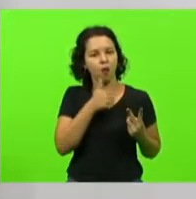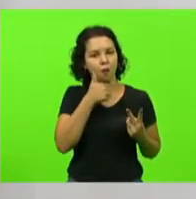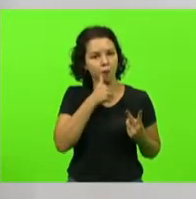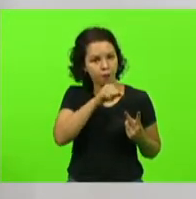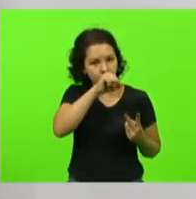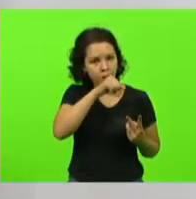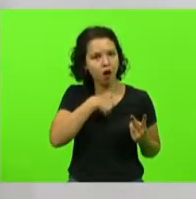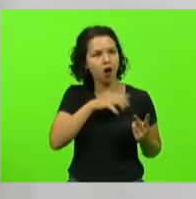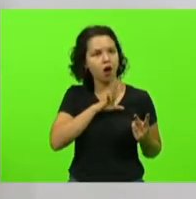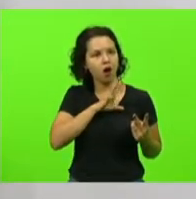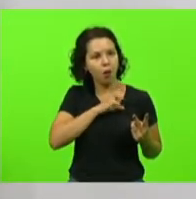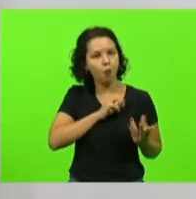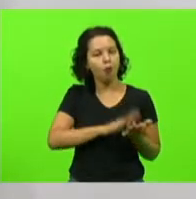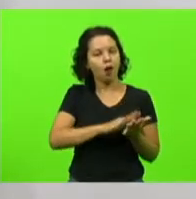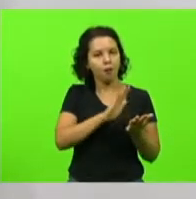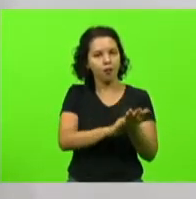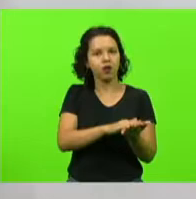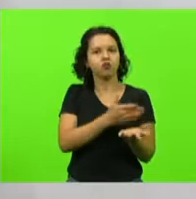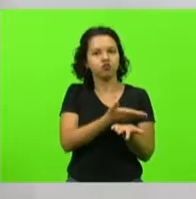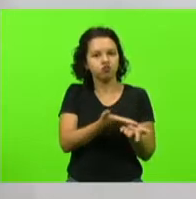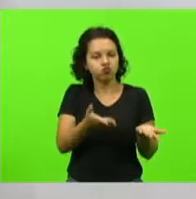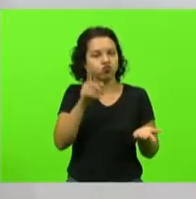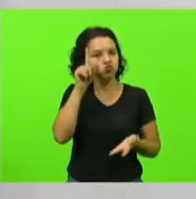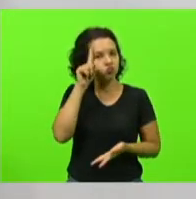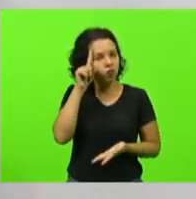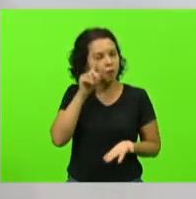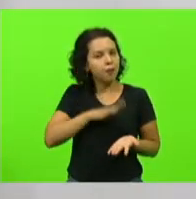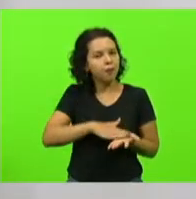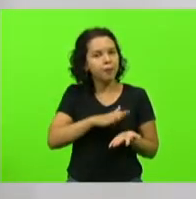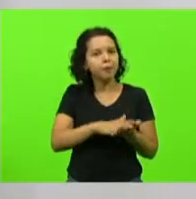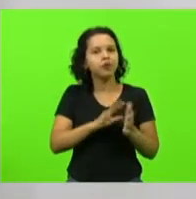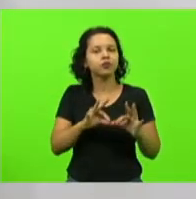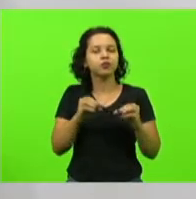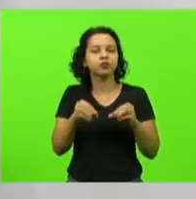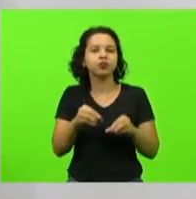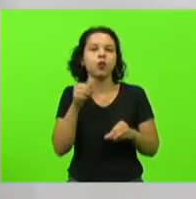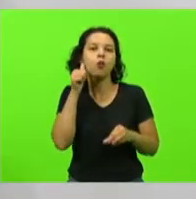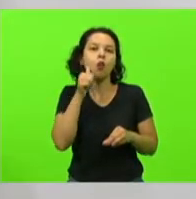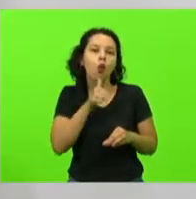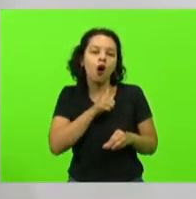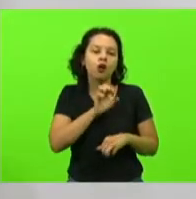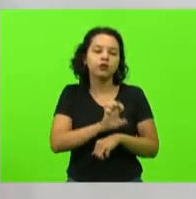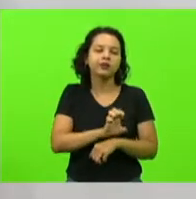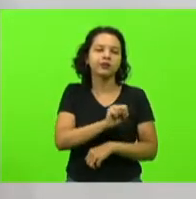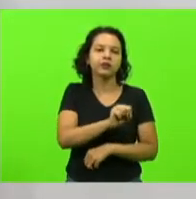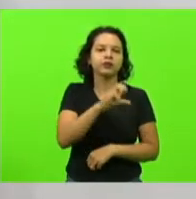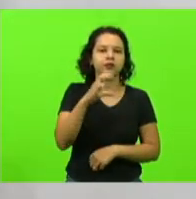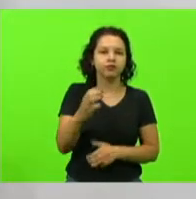parabéns pelo dia de vocês, parabéns para todas as mulheres do estado de Santa Catarina.